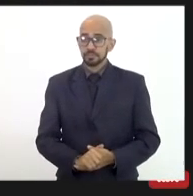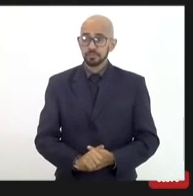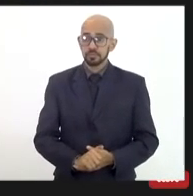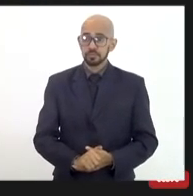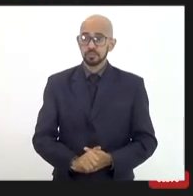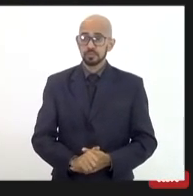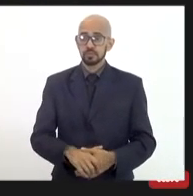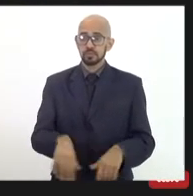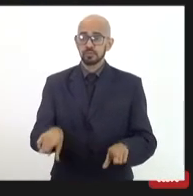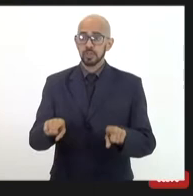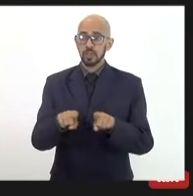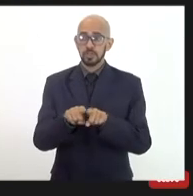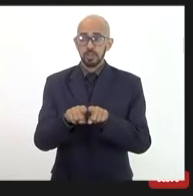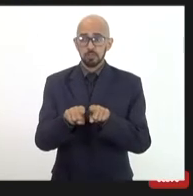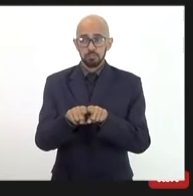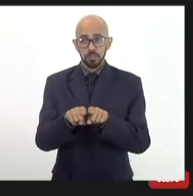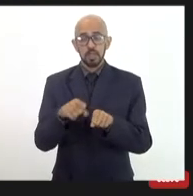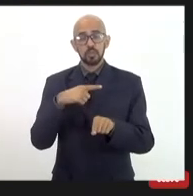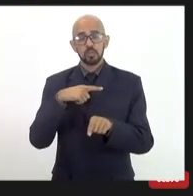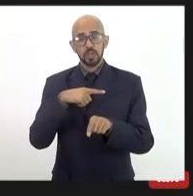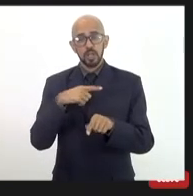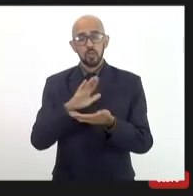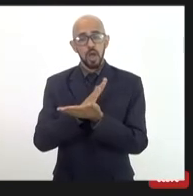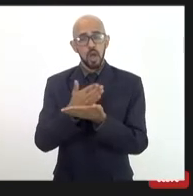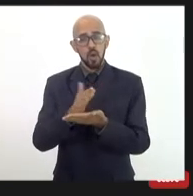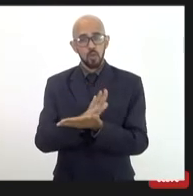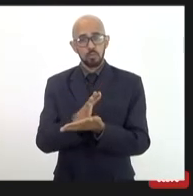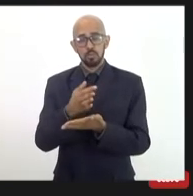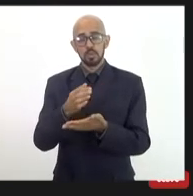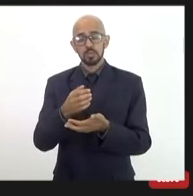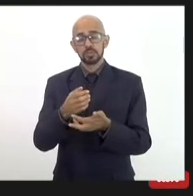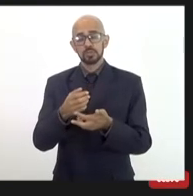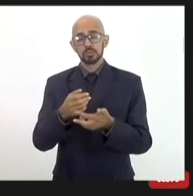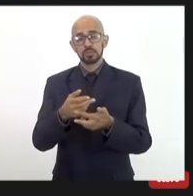E eu também tenho os apontamentos em relação,